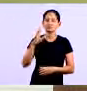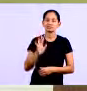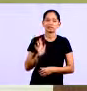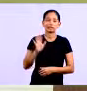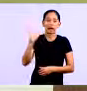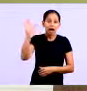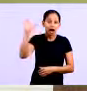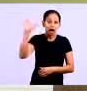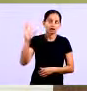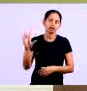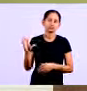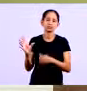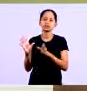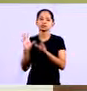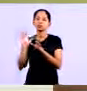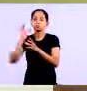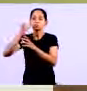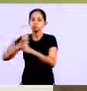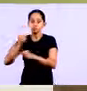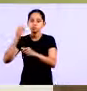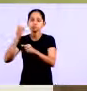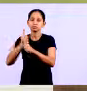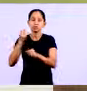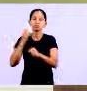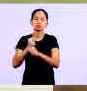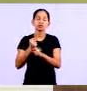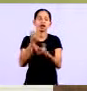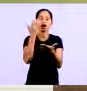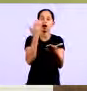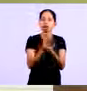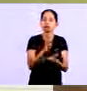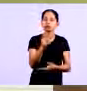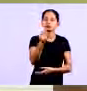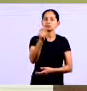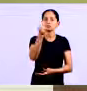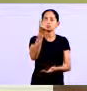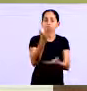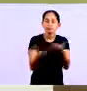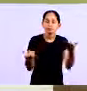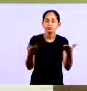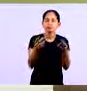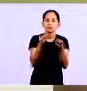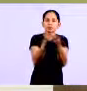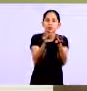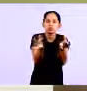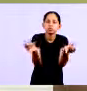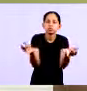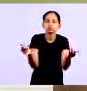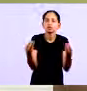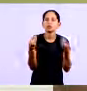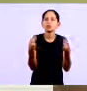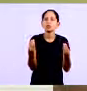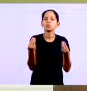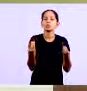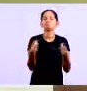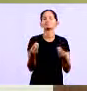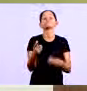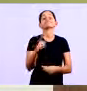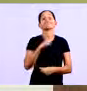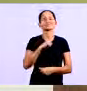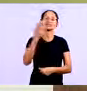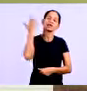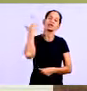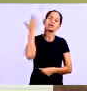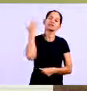adicionais da hora extra da energia mais cara acabava ocasionando que ele tava trabalhando com prejuízo nessa venda excedente isso nós trabalhamos na aula